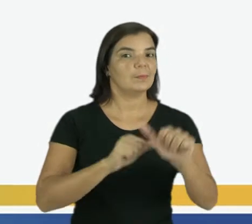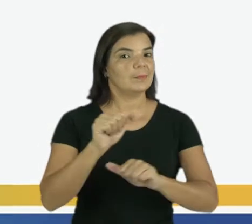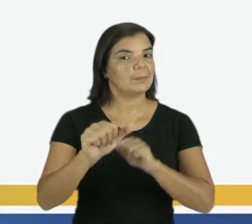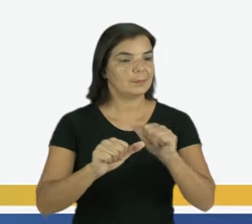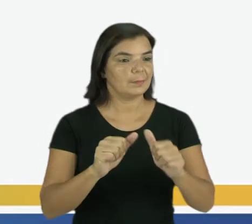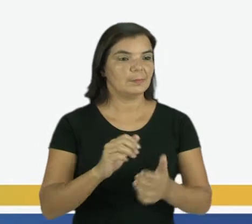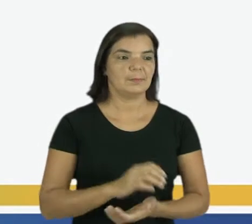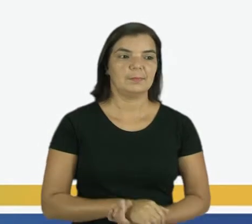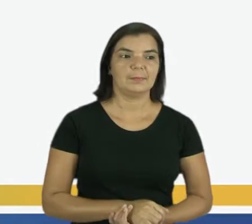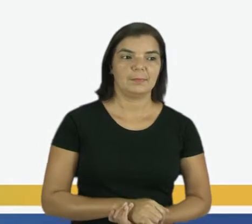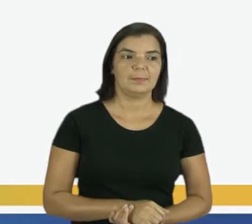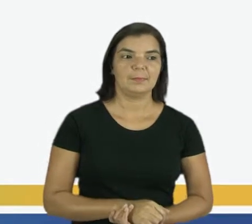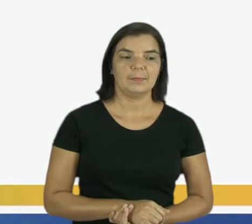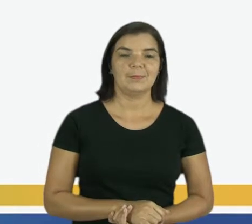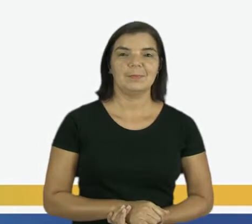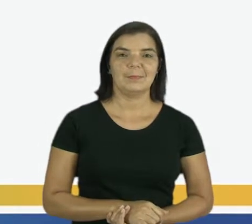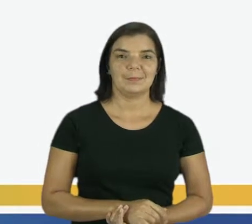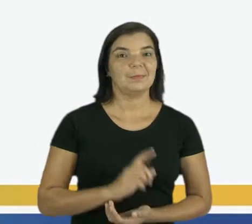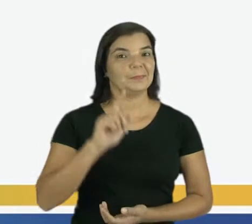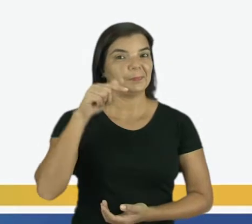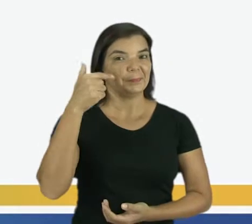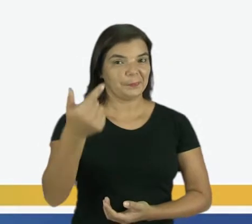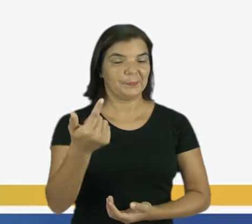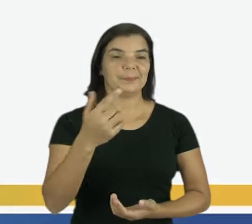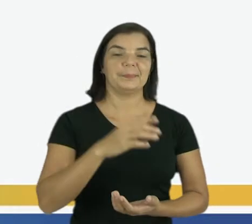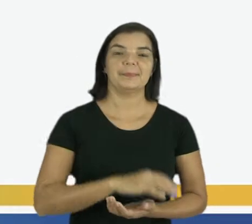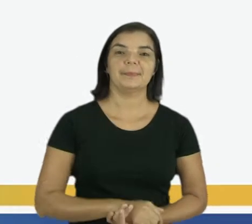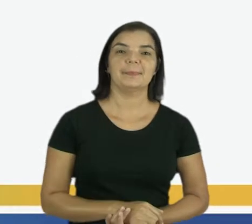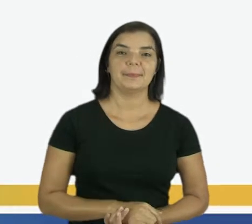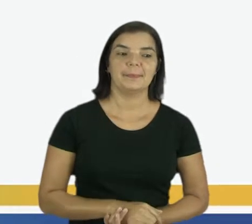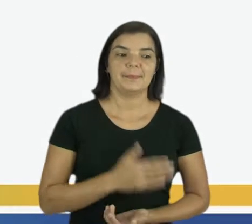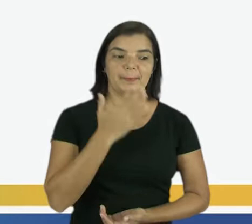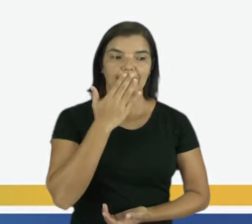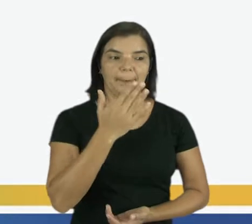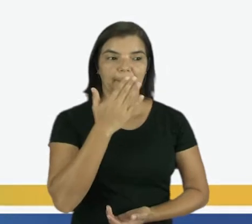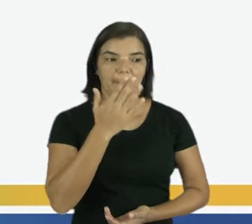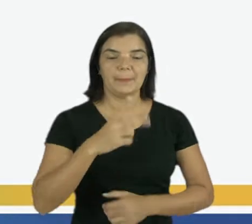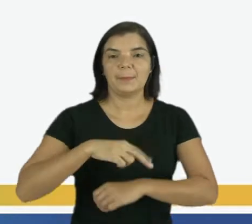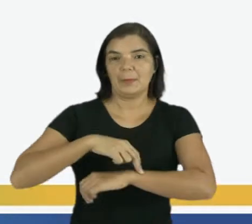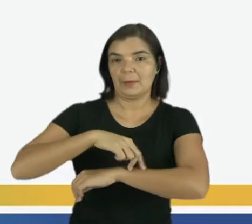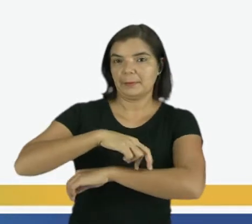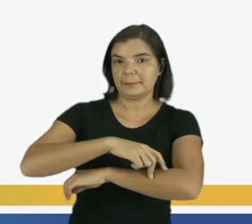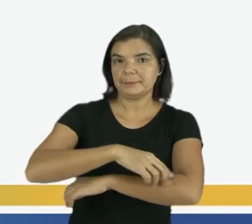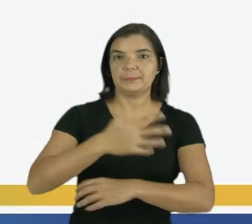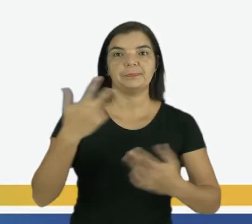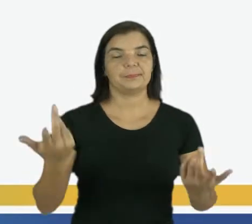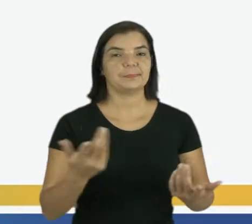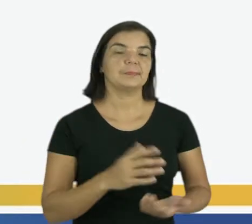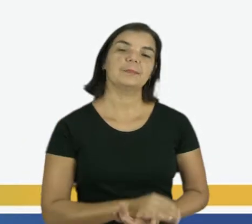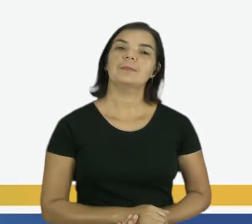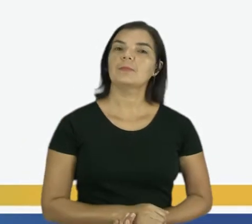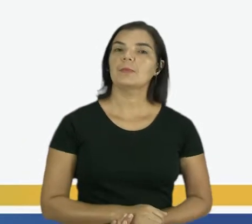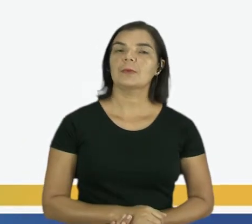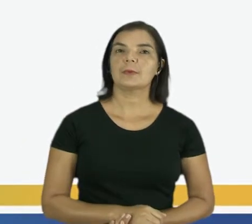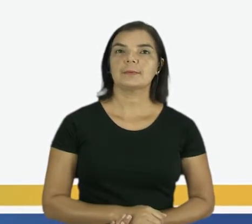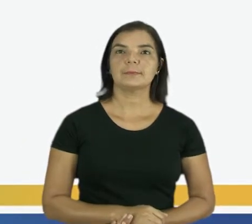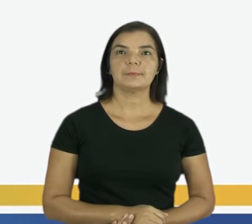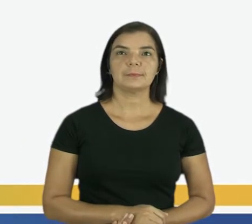ultrapassado. Então, vem outra moda, outro tipo de roupa, outro modelo, certo?